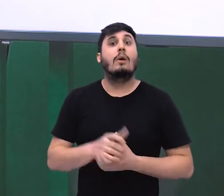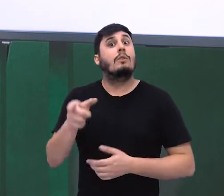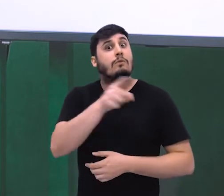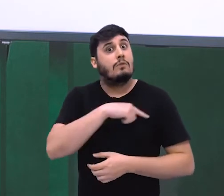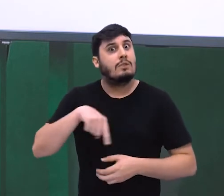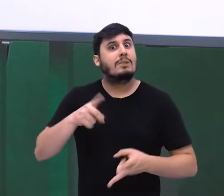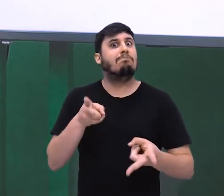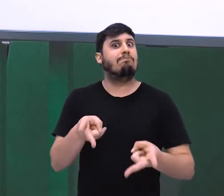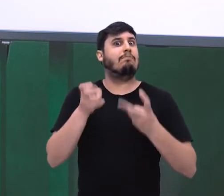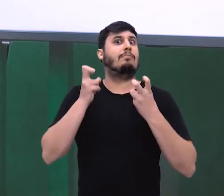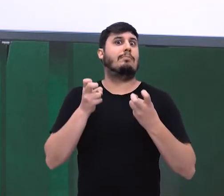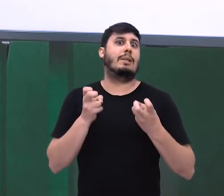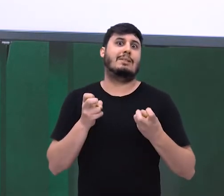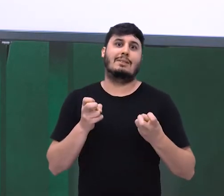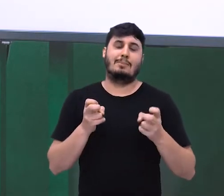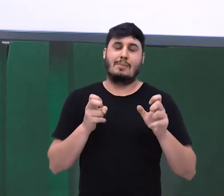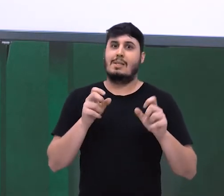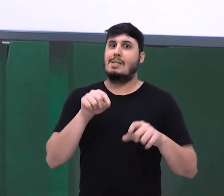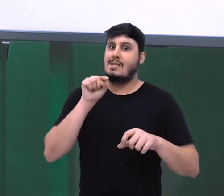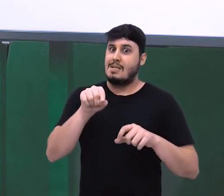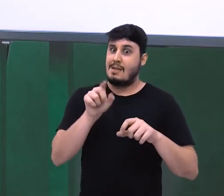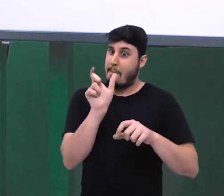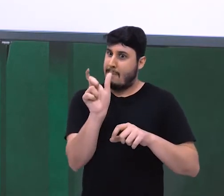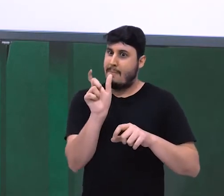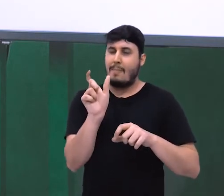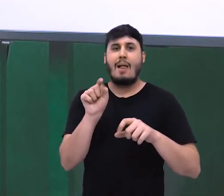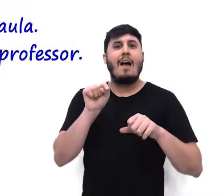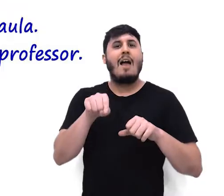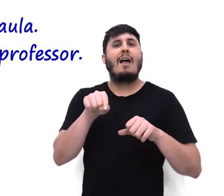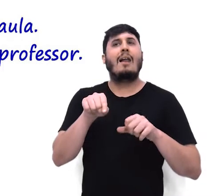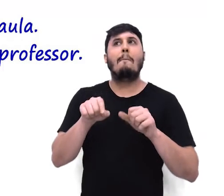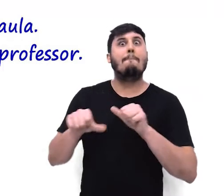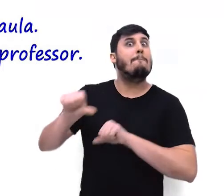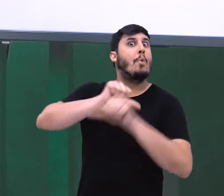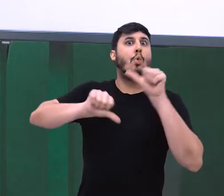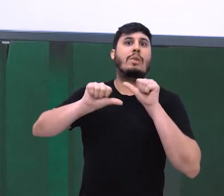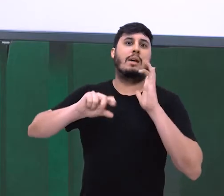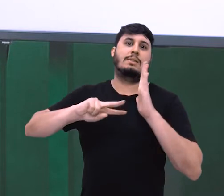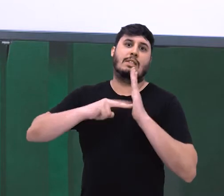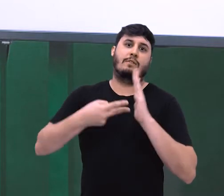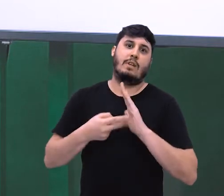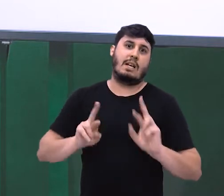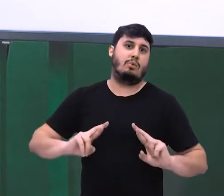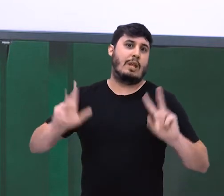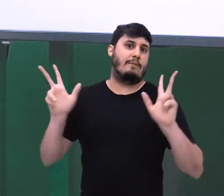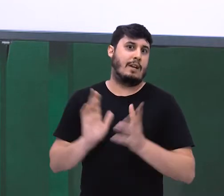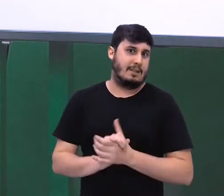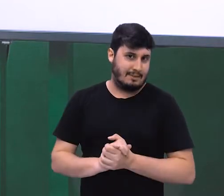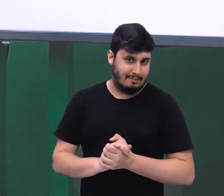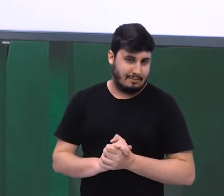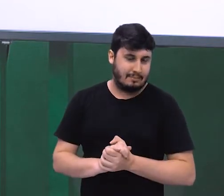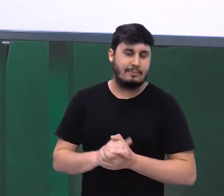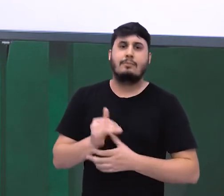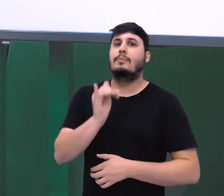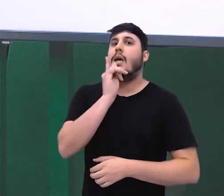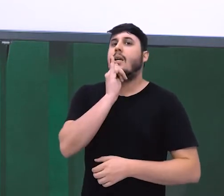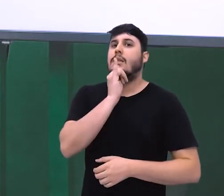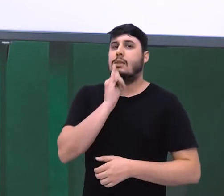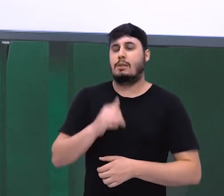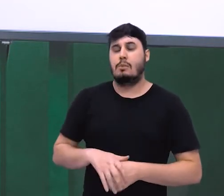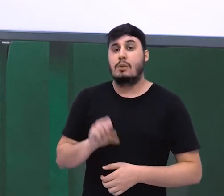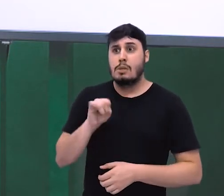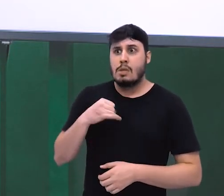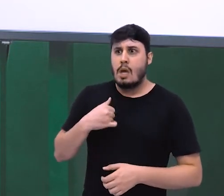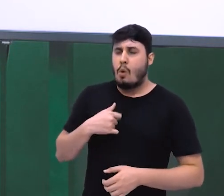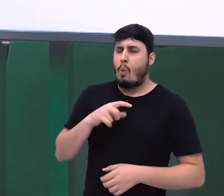uma quebra de expectativa. Veja a primeira oração. Eu me apressei. Se eu fosse pensar no atendimento a essa